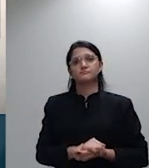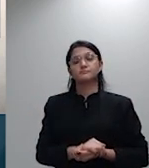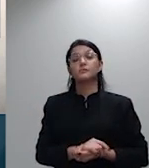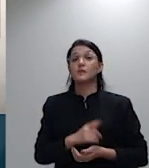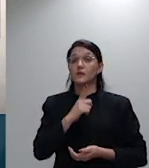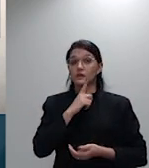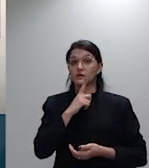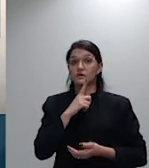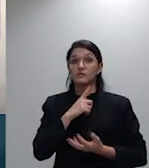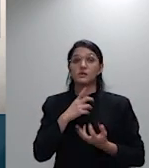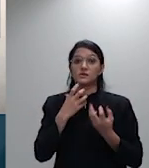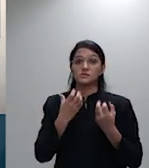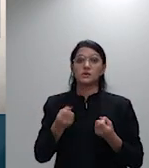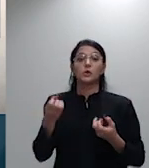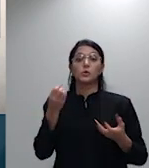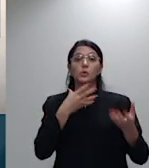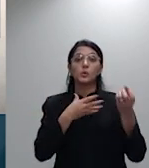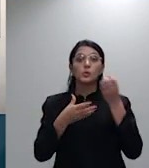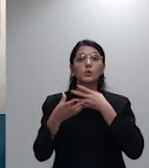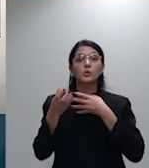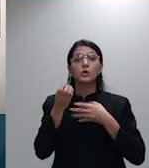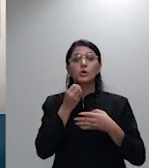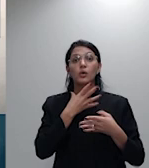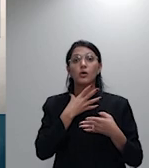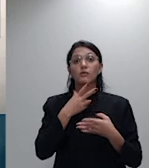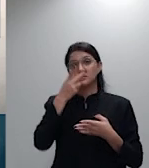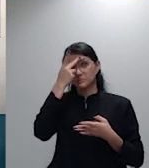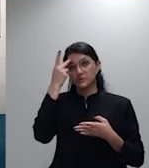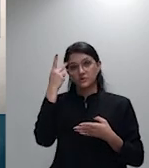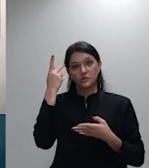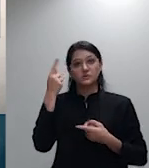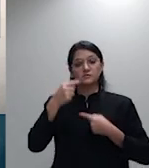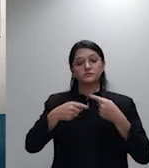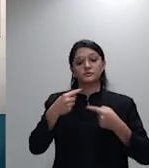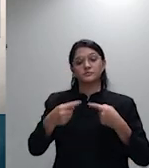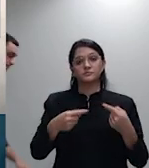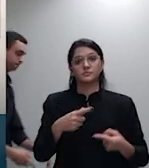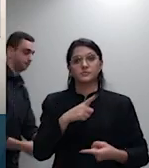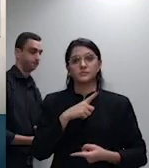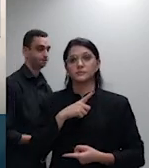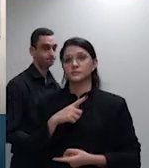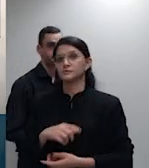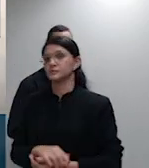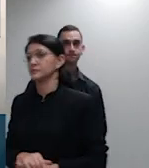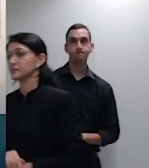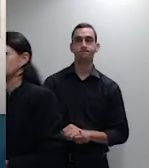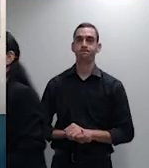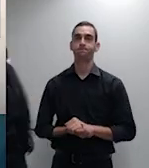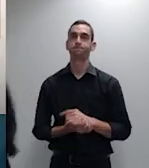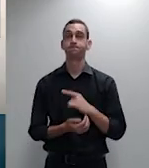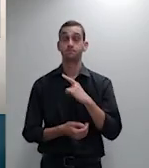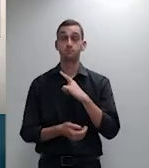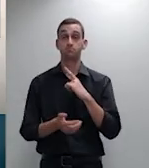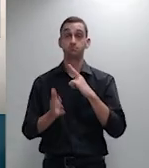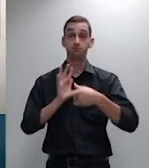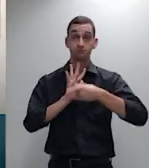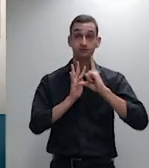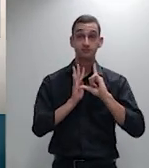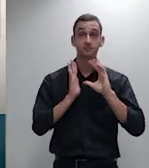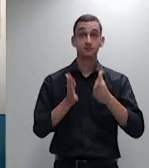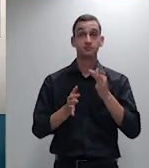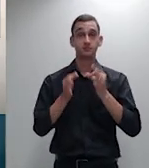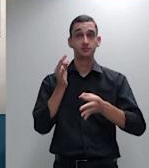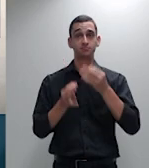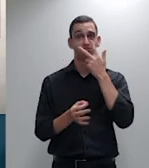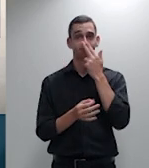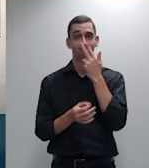pretende com essa ação recisória é antecipar aquele julgamento que não parece razoável observada a máxima